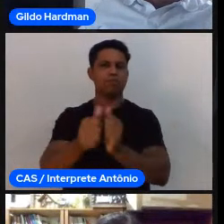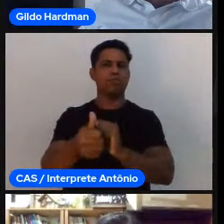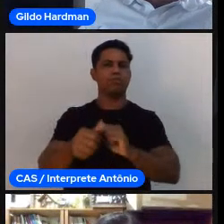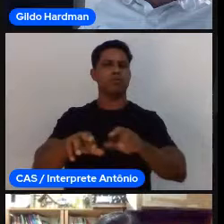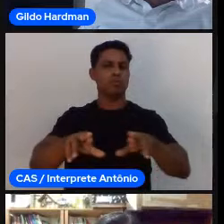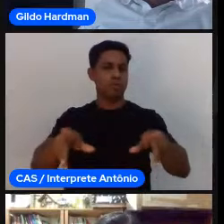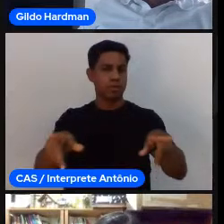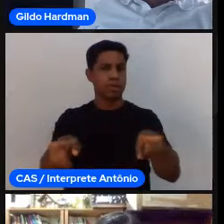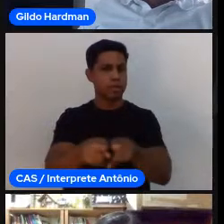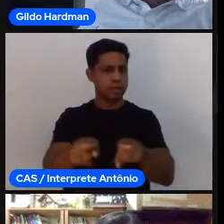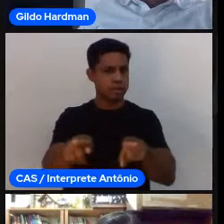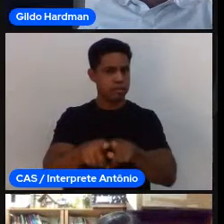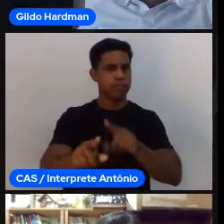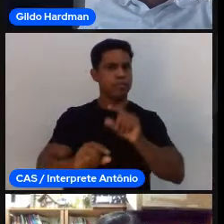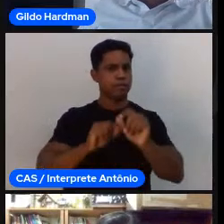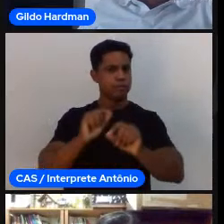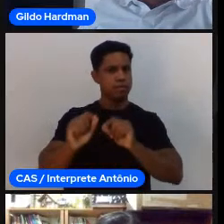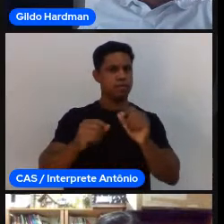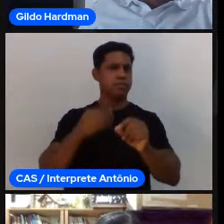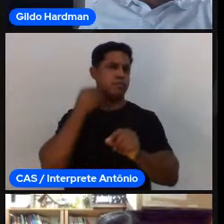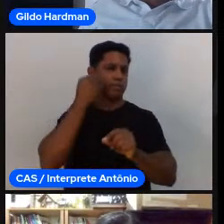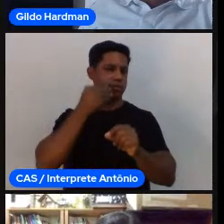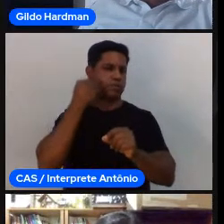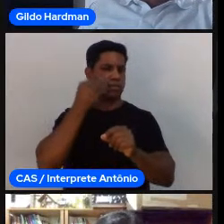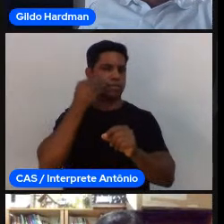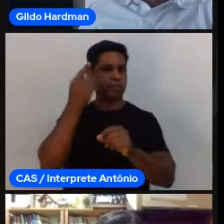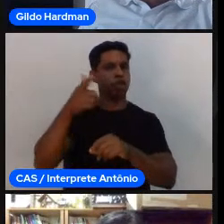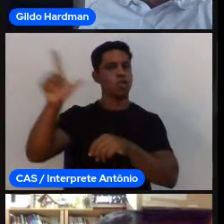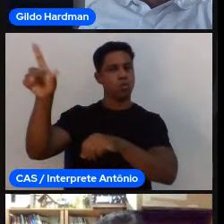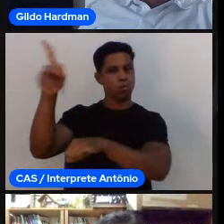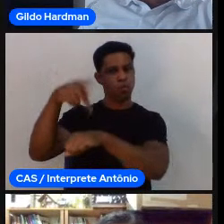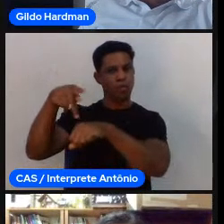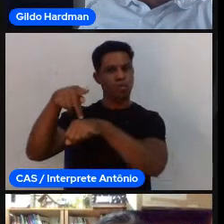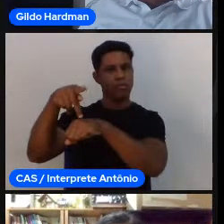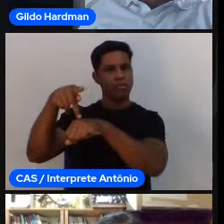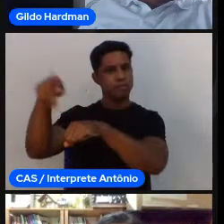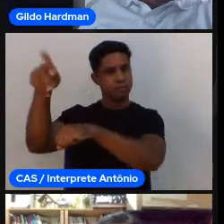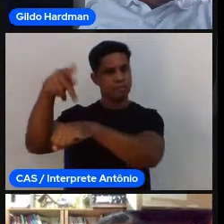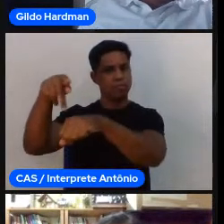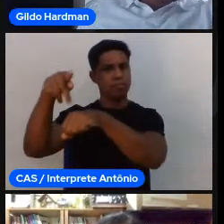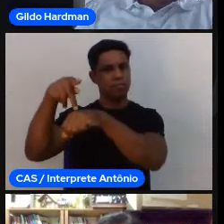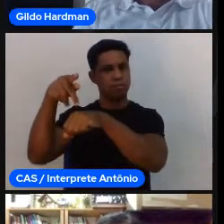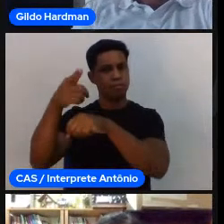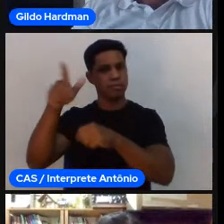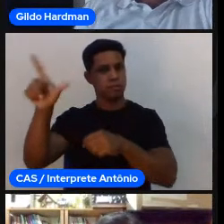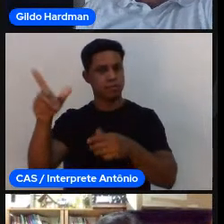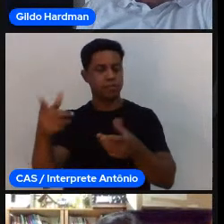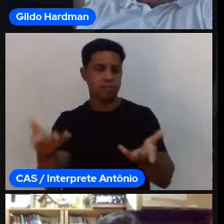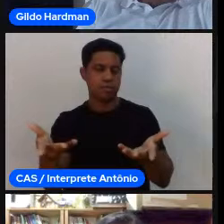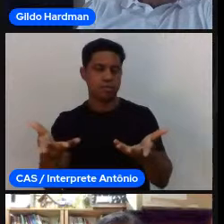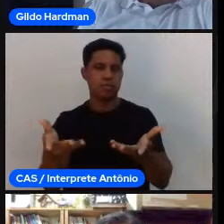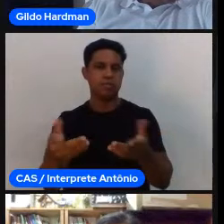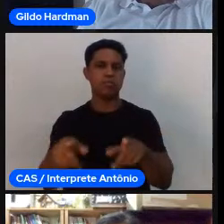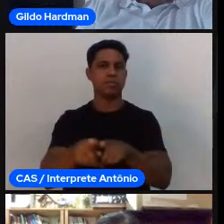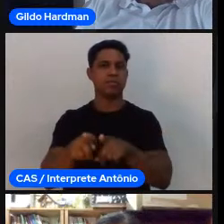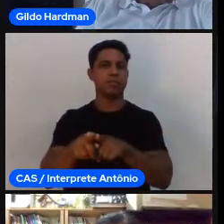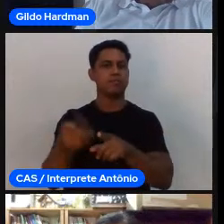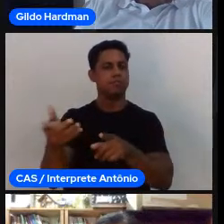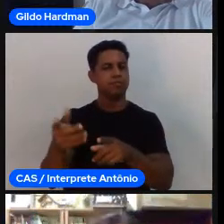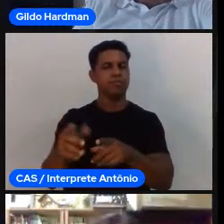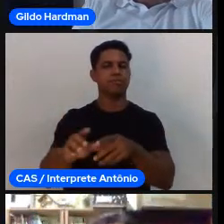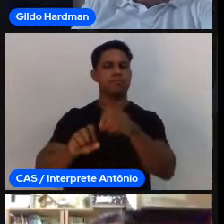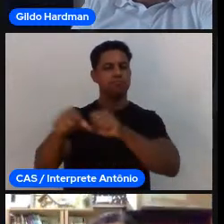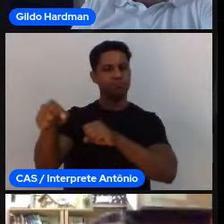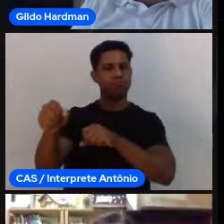algumas experiências também fora do país, tanto me formando, como oferecendo formações. E